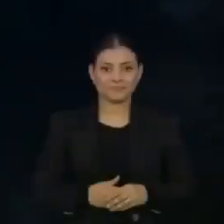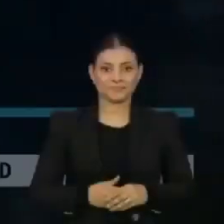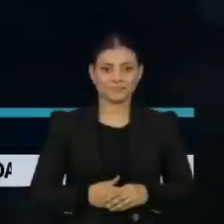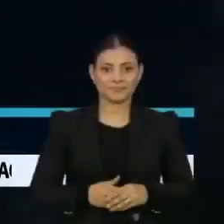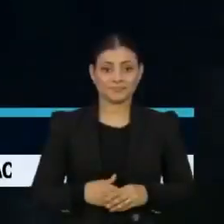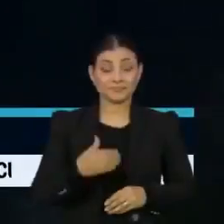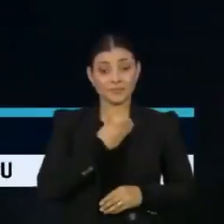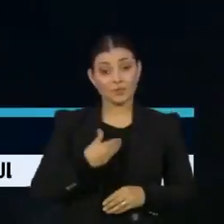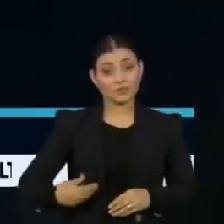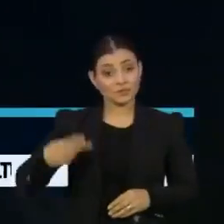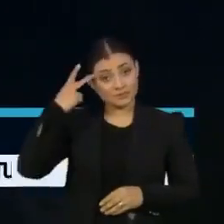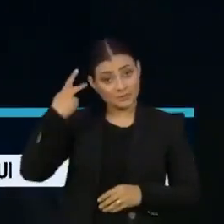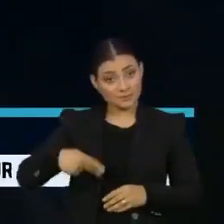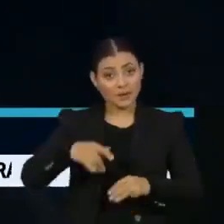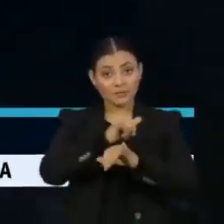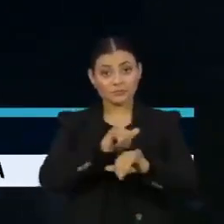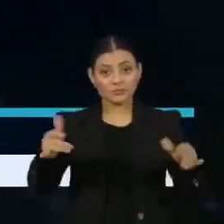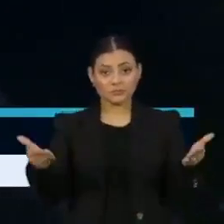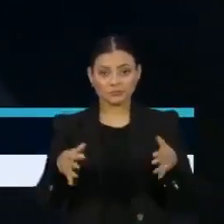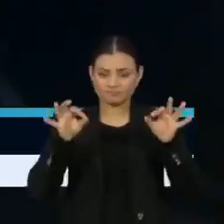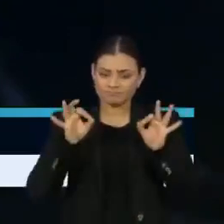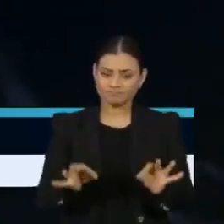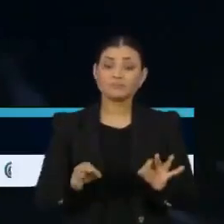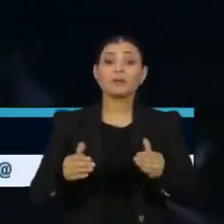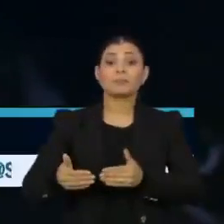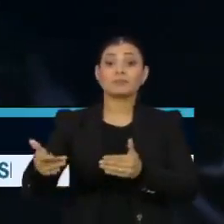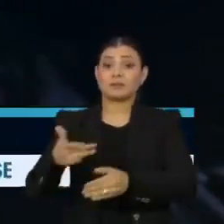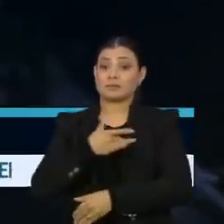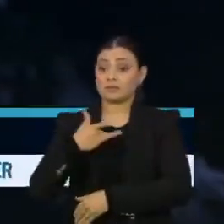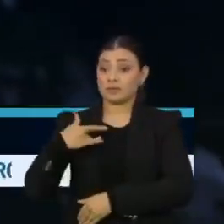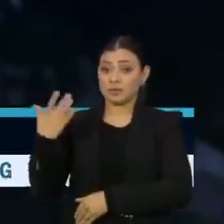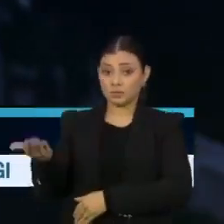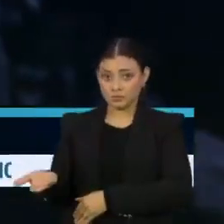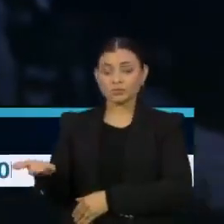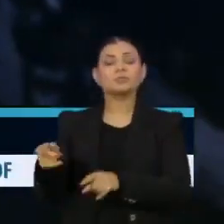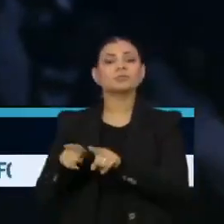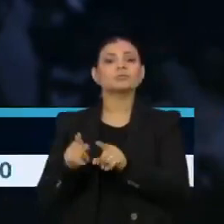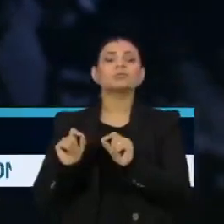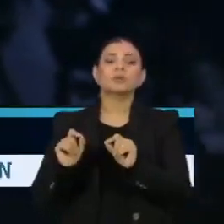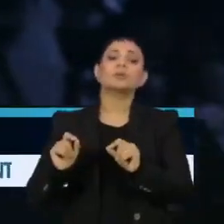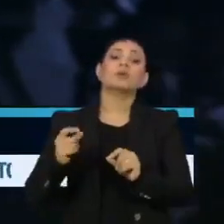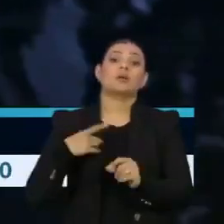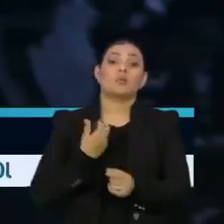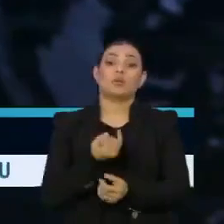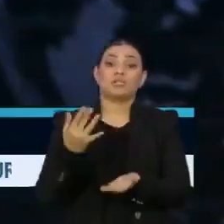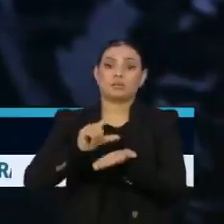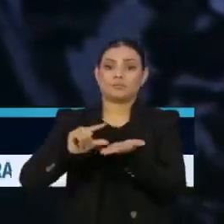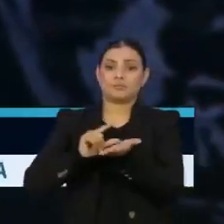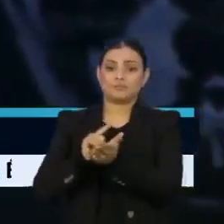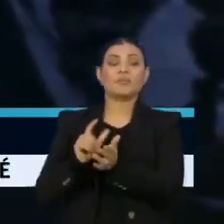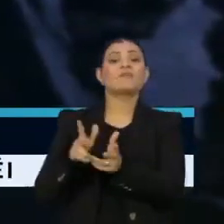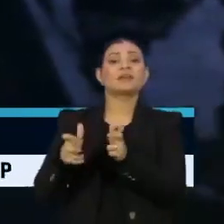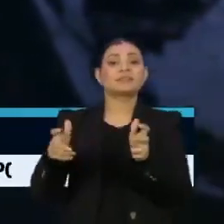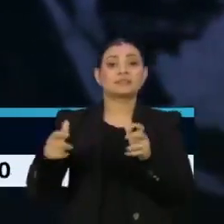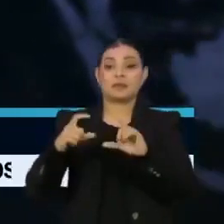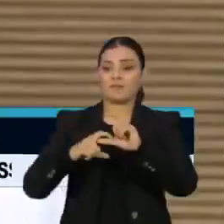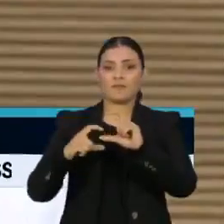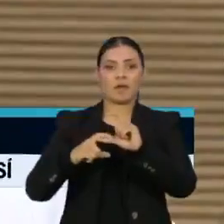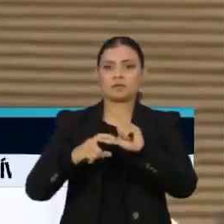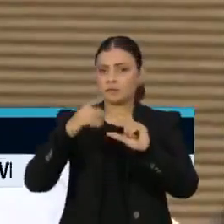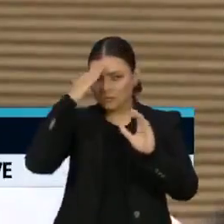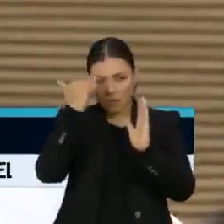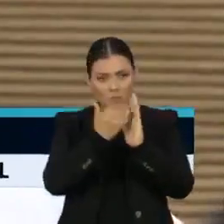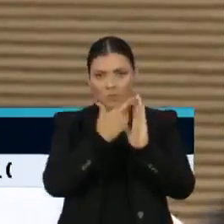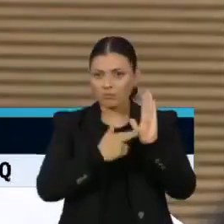O governo de São Paulo afirmou hoje que o acordo com o Ministério da Saúde para a reposição de doses da vacina da Pfizer não foi cumprido.